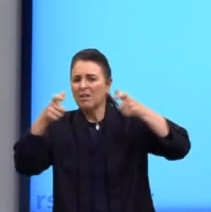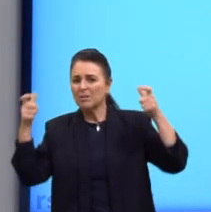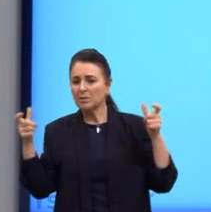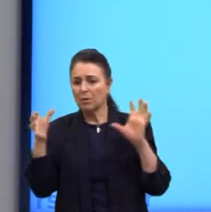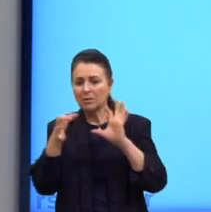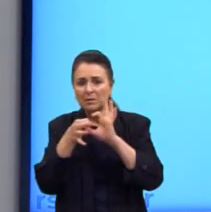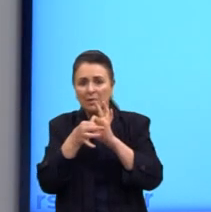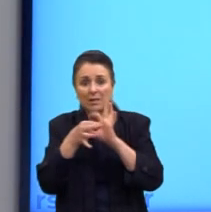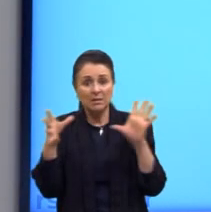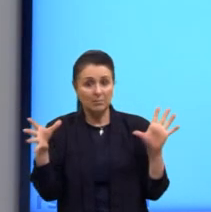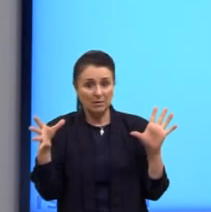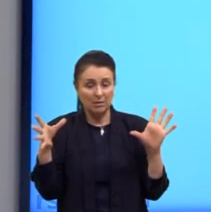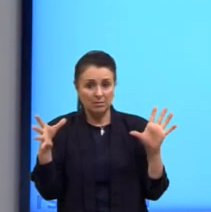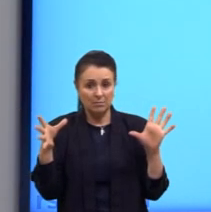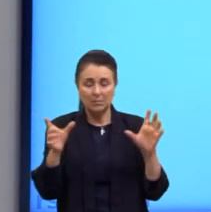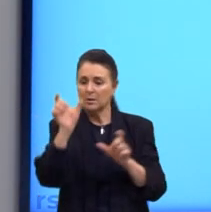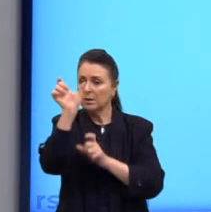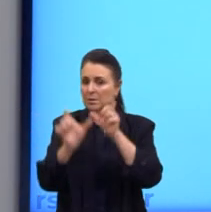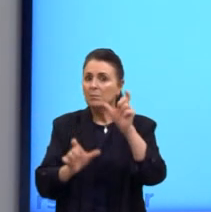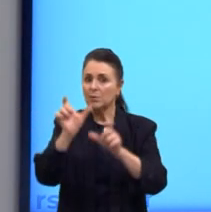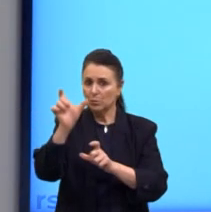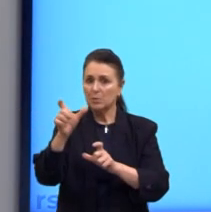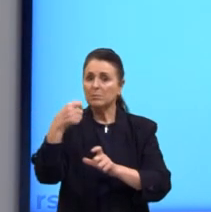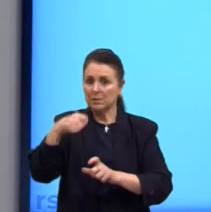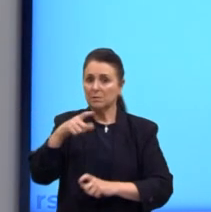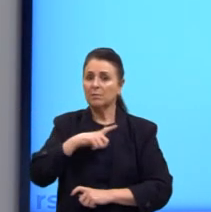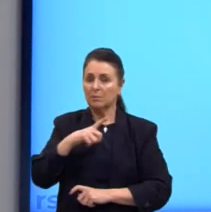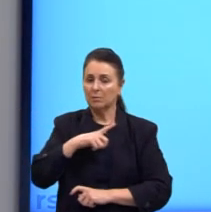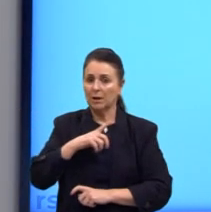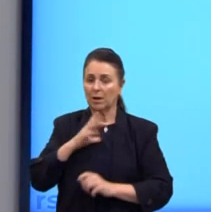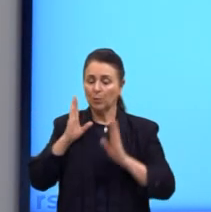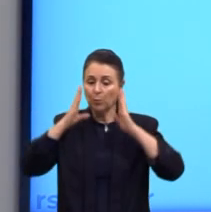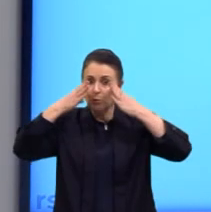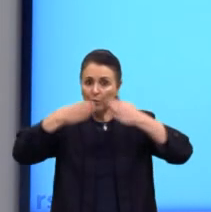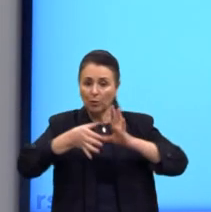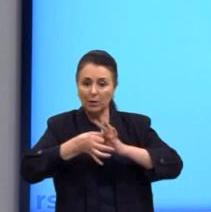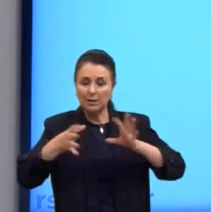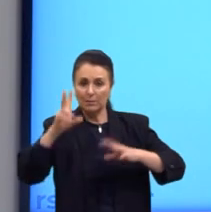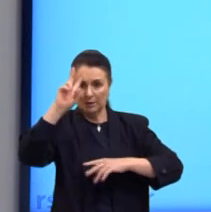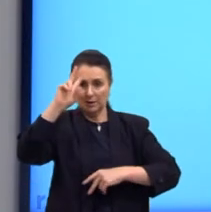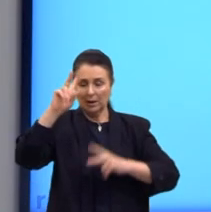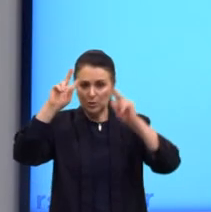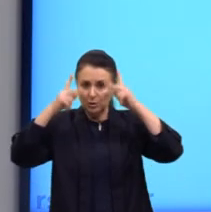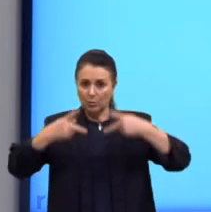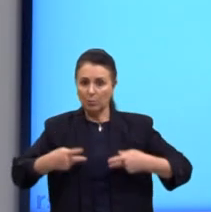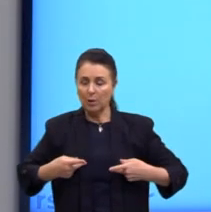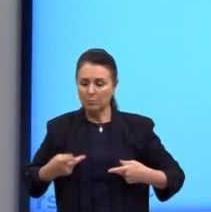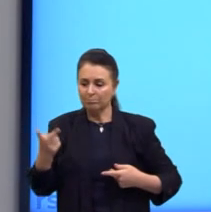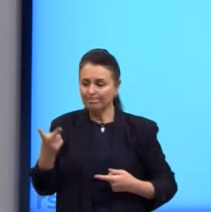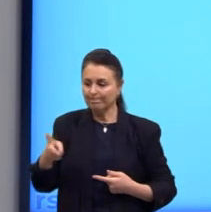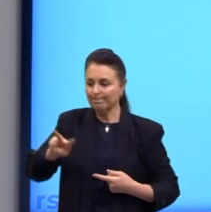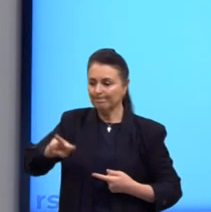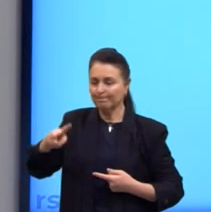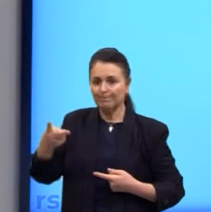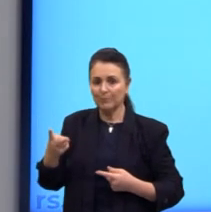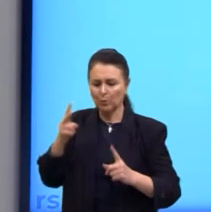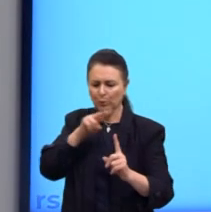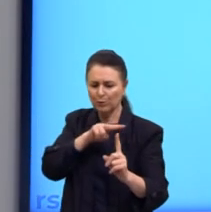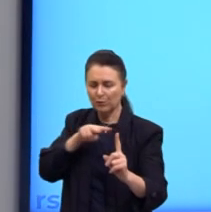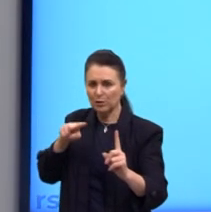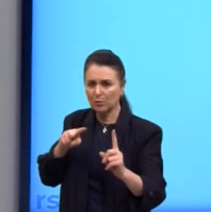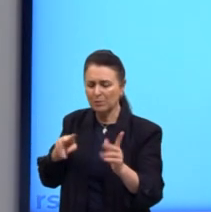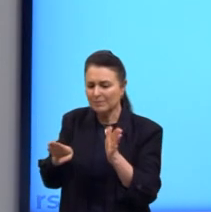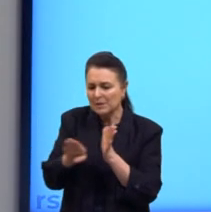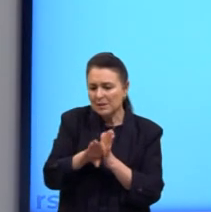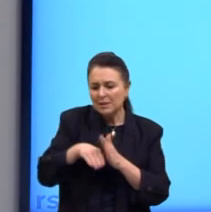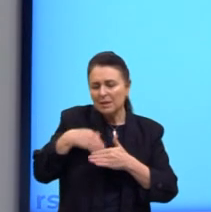liberdades reais que as pessoas desfrutam. O enfoque nas liberdades humanas contrasta com visões mais restritas de